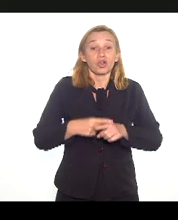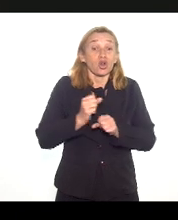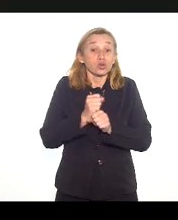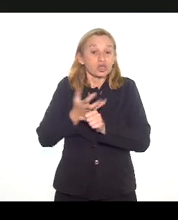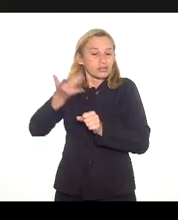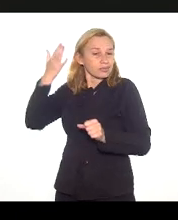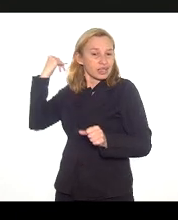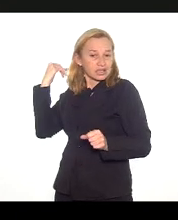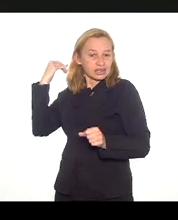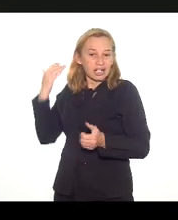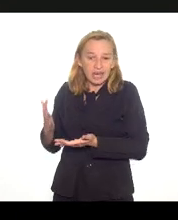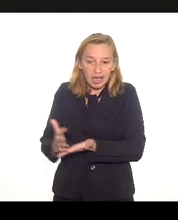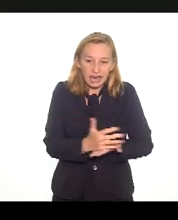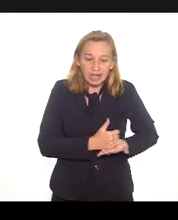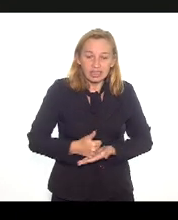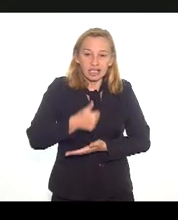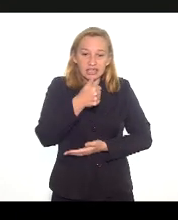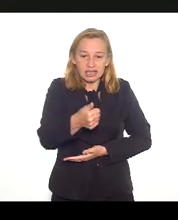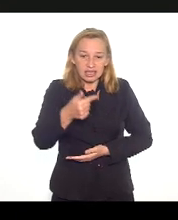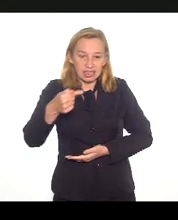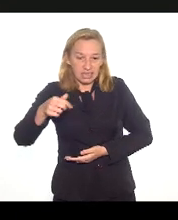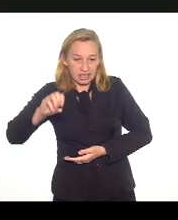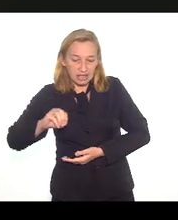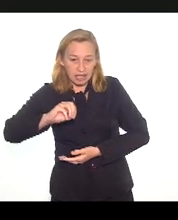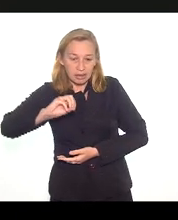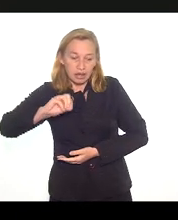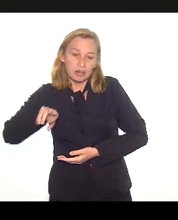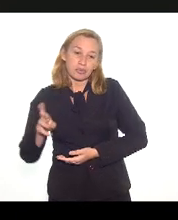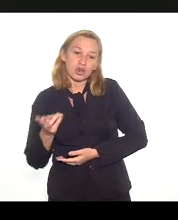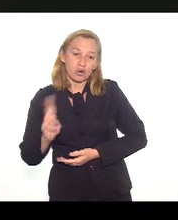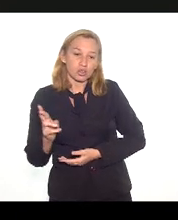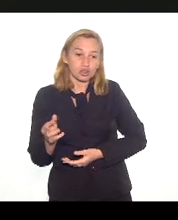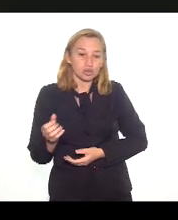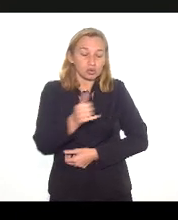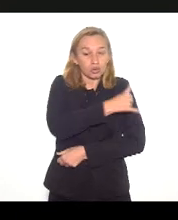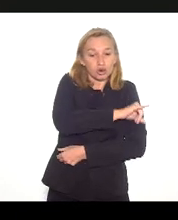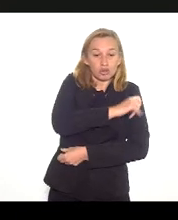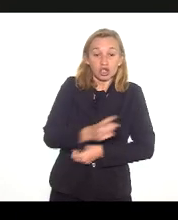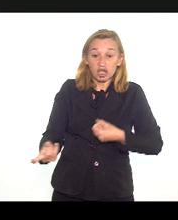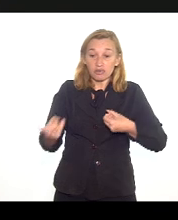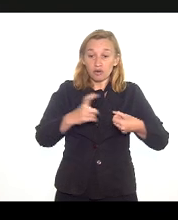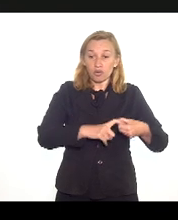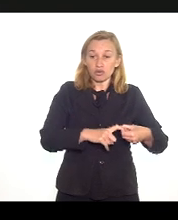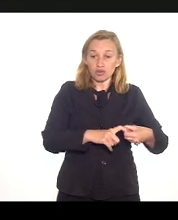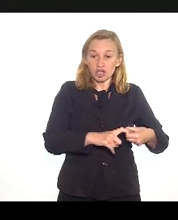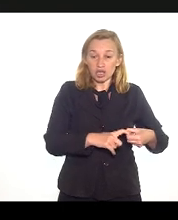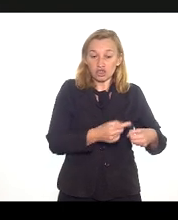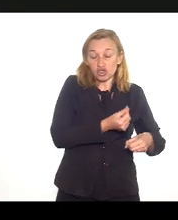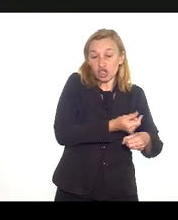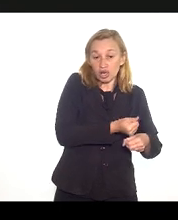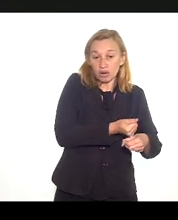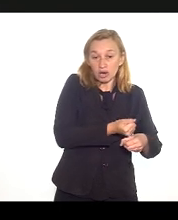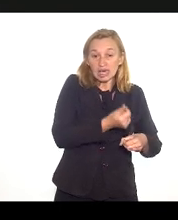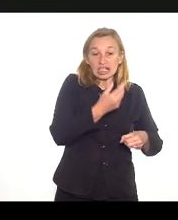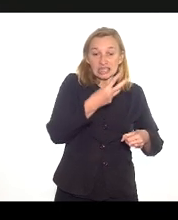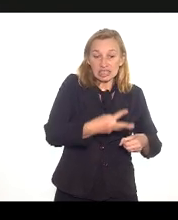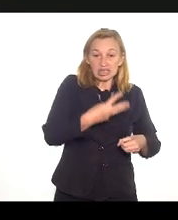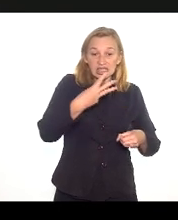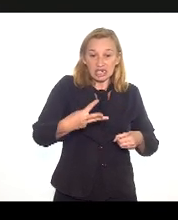anteriores arrecadava 170 bilhões no Rio e devolvia na casa de 33 bilhões,